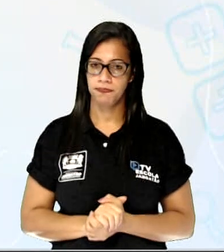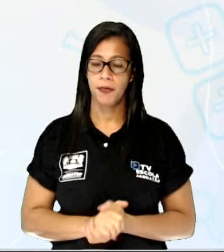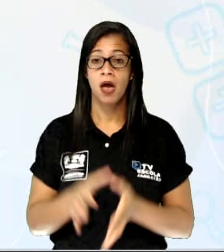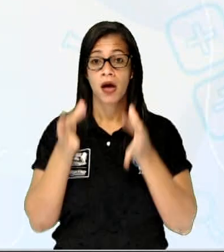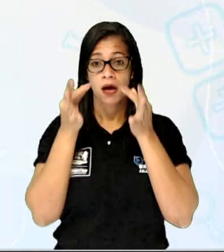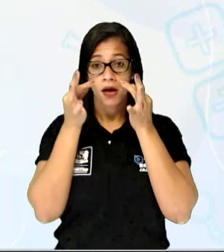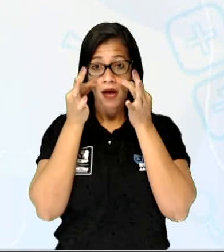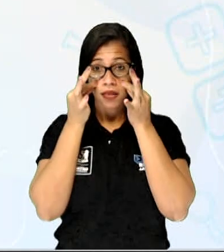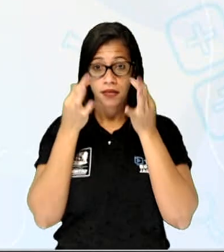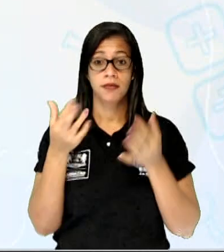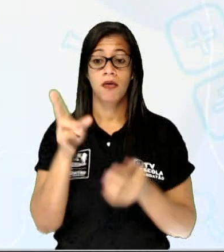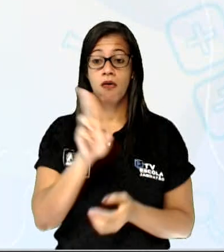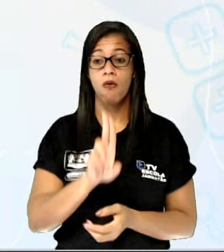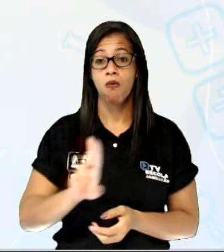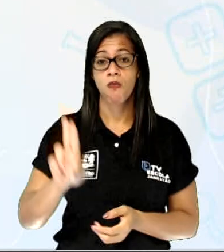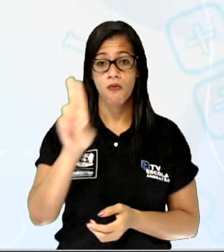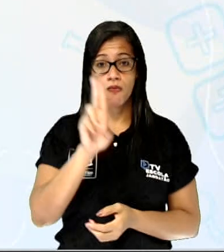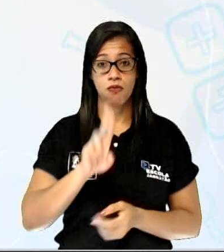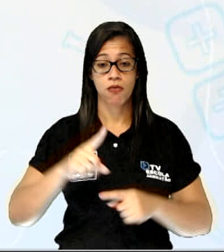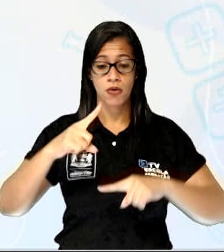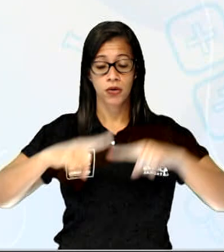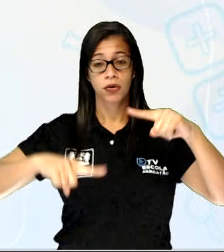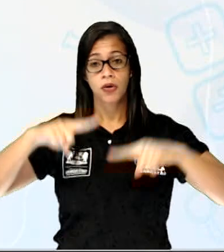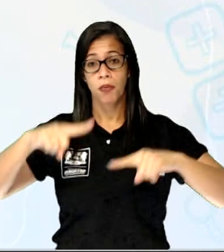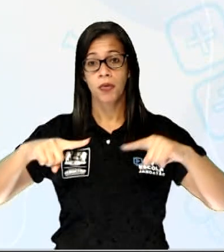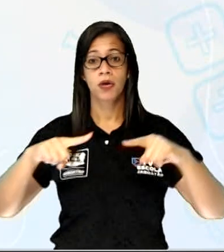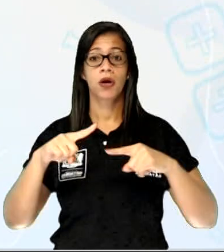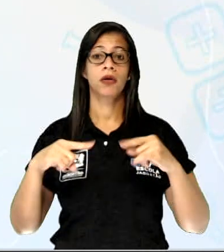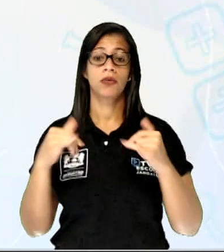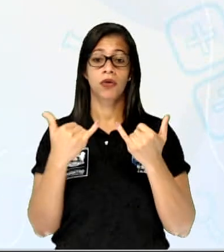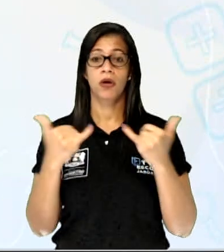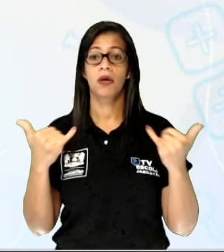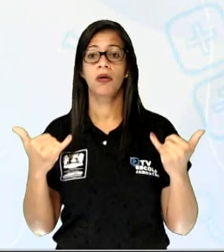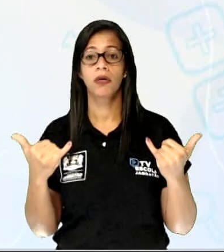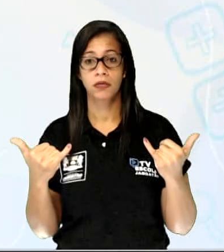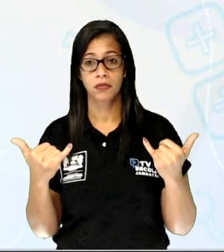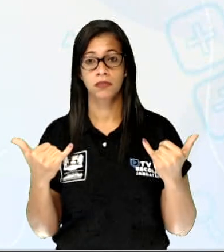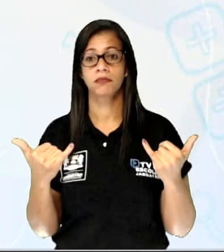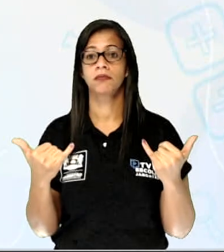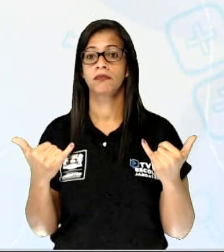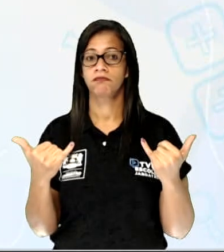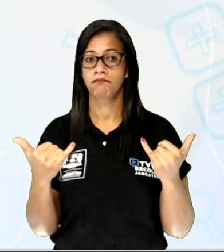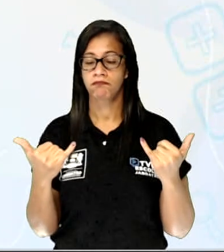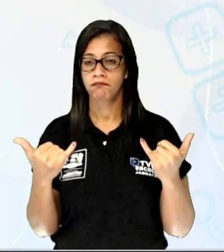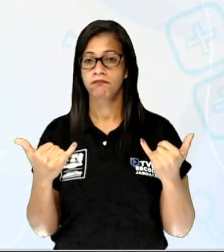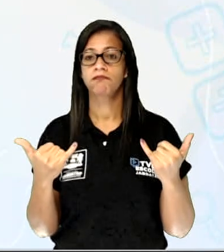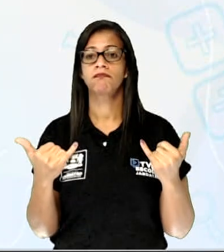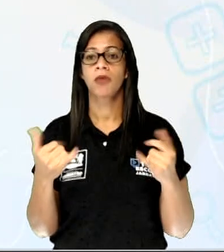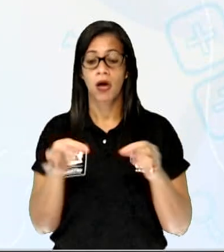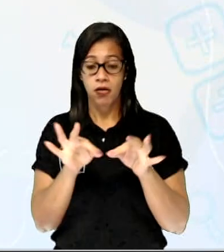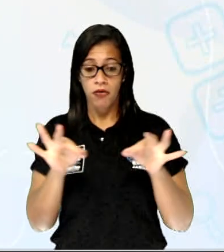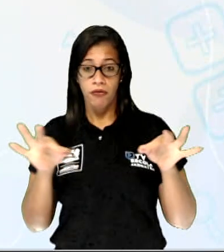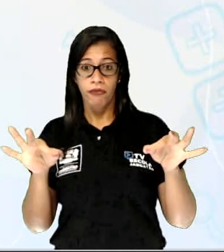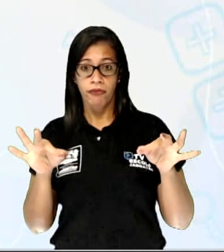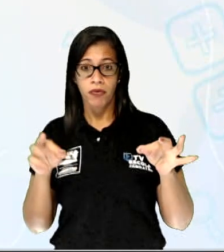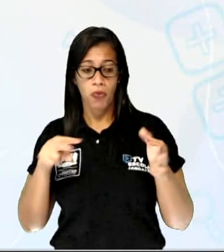elétricos. Olha os objetos relacionados. Fios e tomadas,